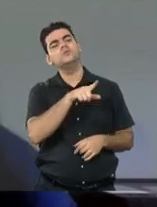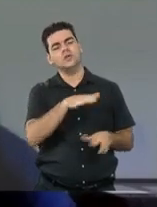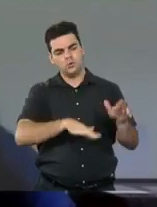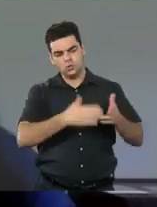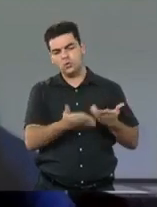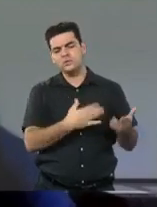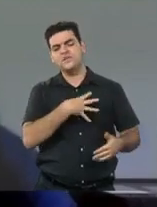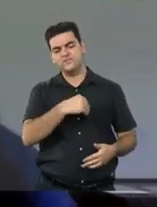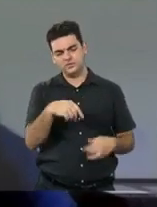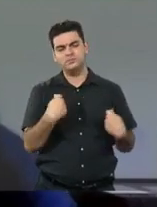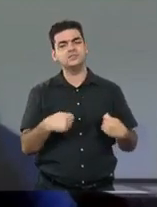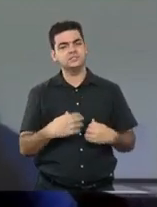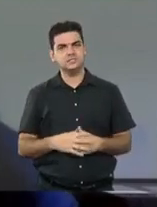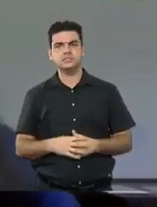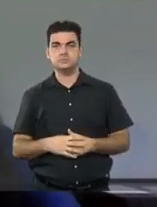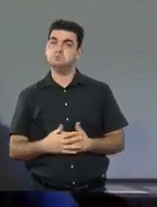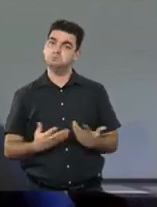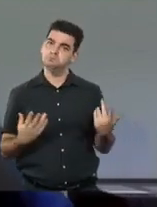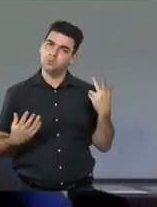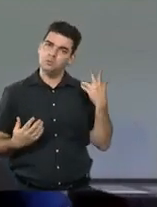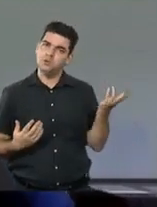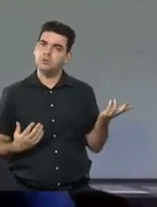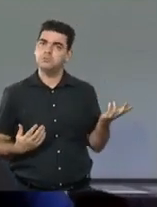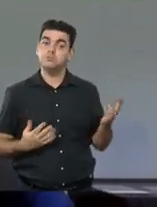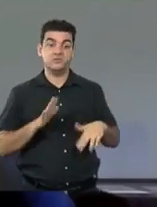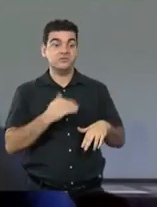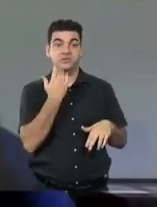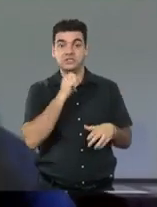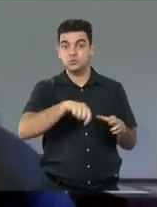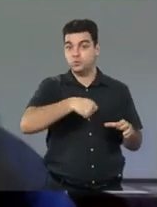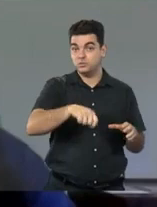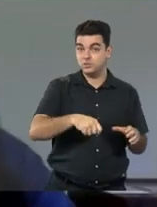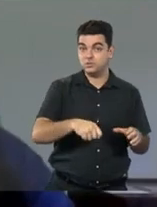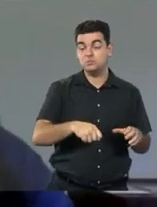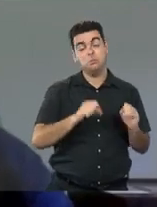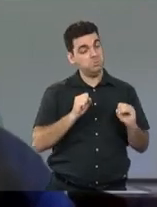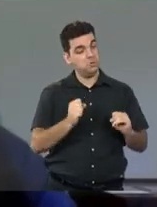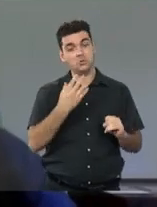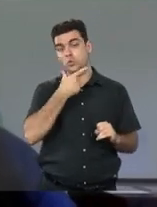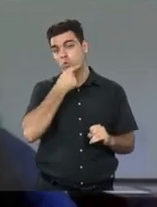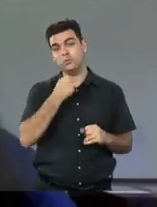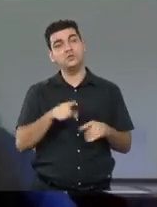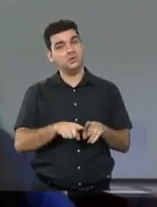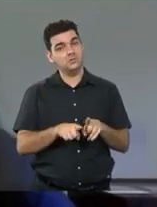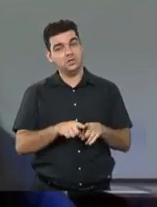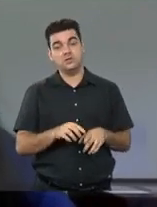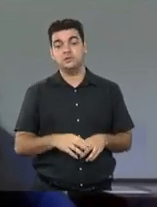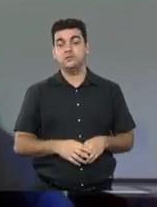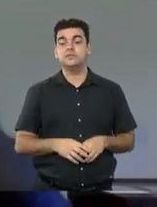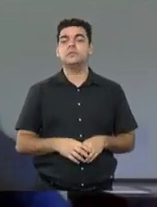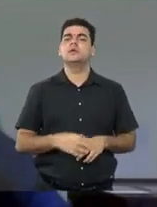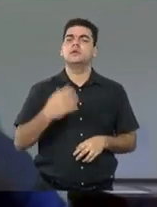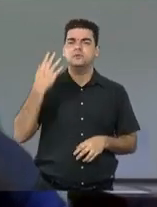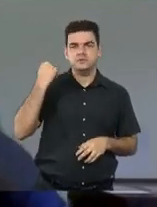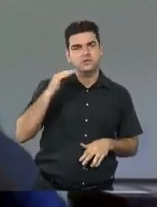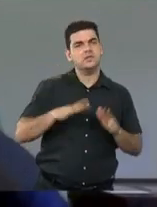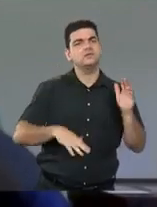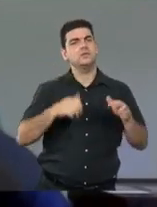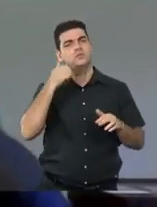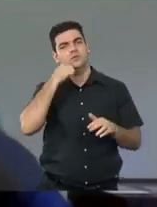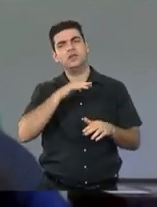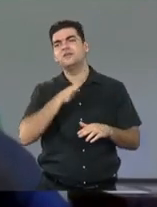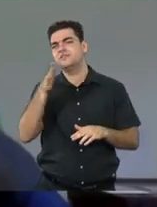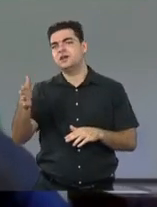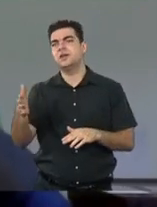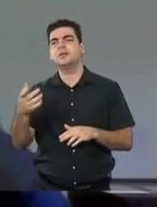da criança também, né? Muitas vezes quem faz a comida são os homens também, né? Lógico, muitas vezes as mulheres vão pescar, muitas vezes